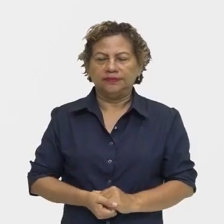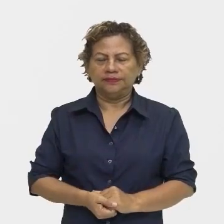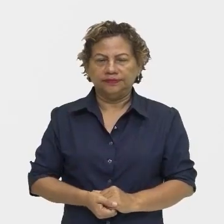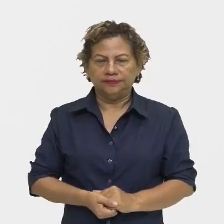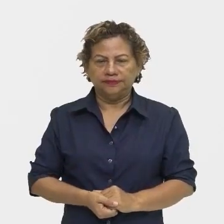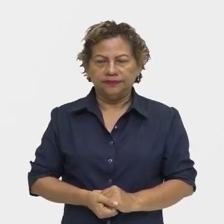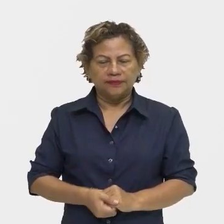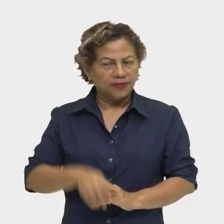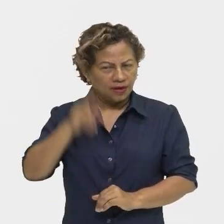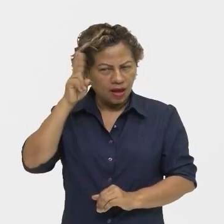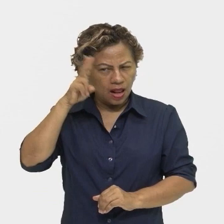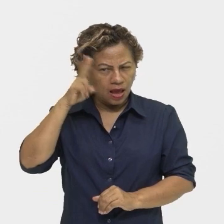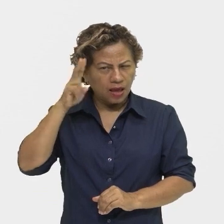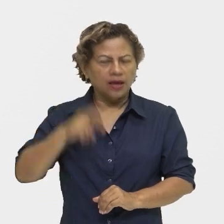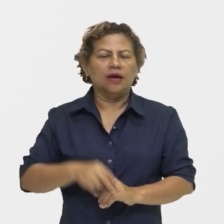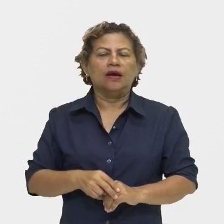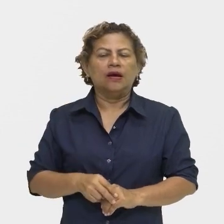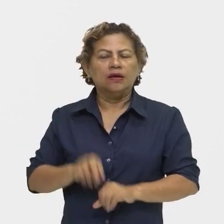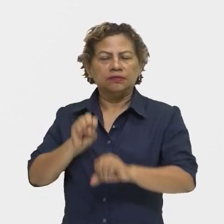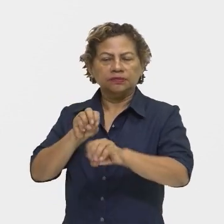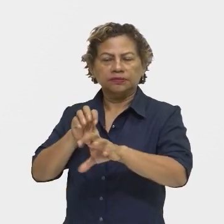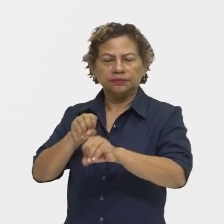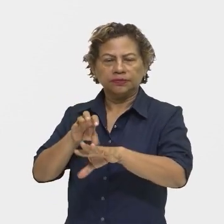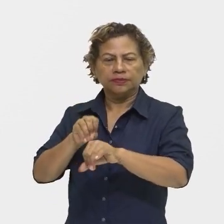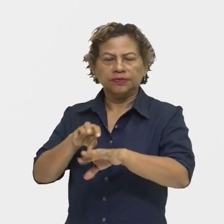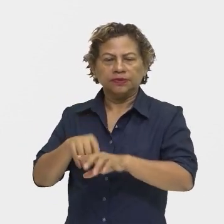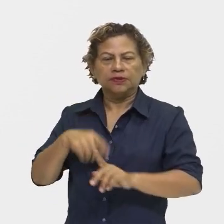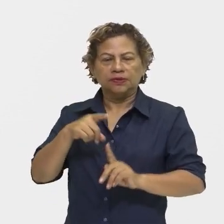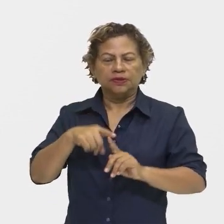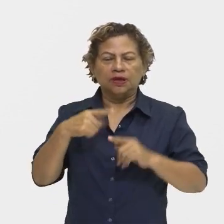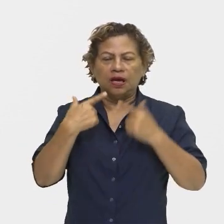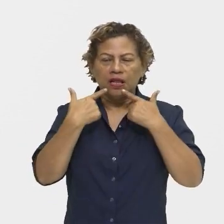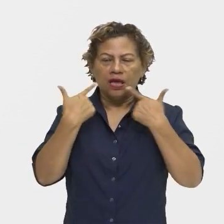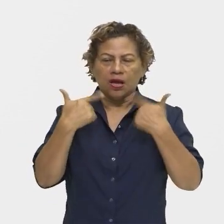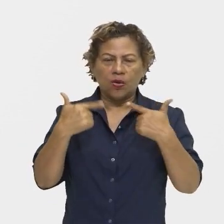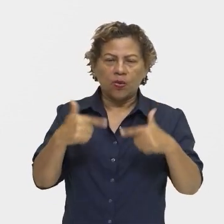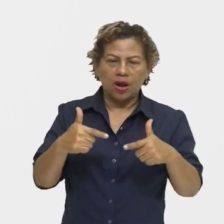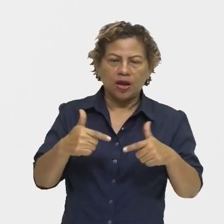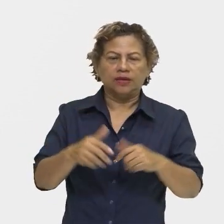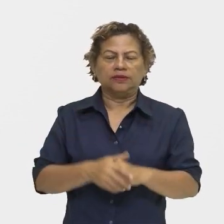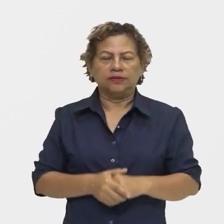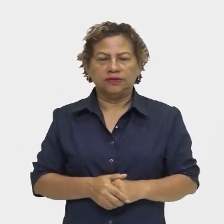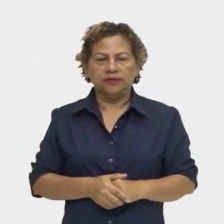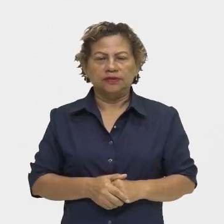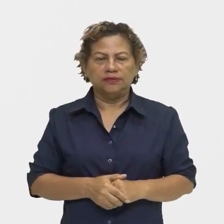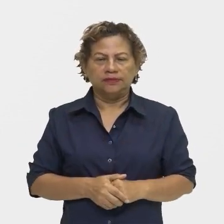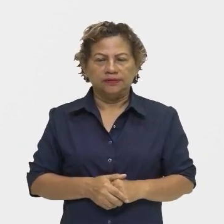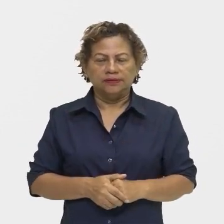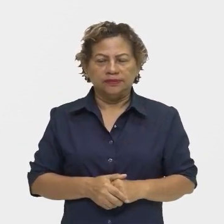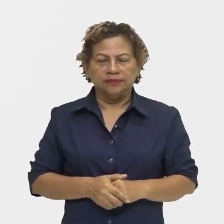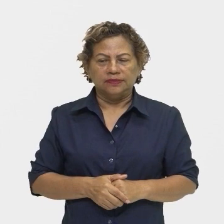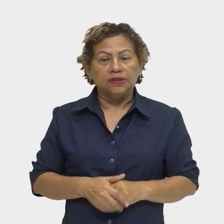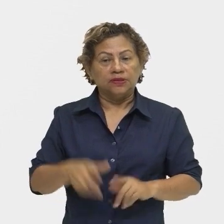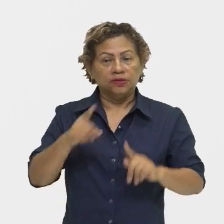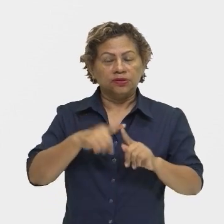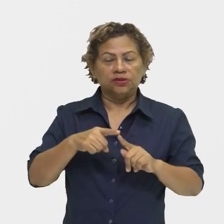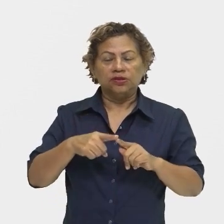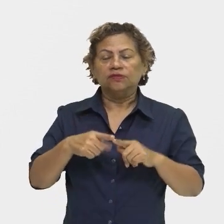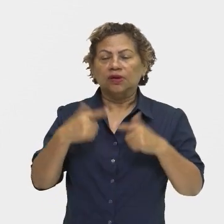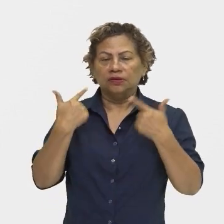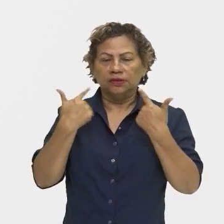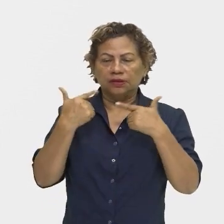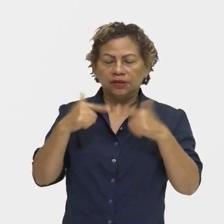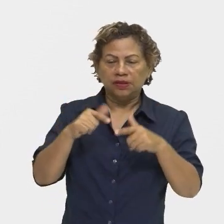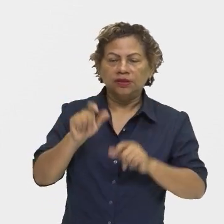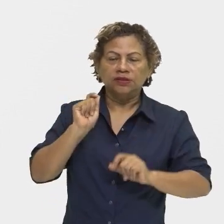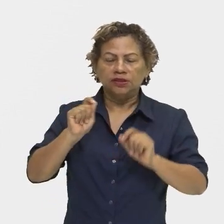Vocês estudaram aí as funções da linguagem. Então, as funções da linguagem são formas de utilização da linguagem segundo a intenção